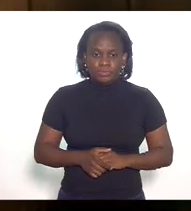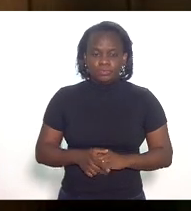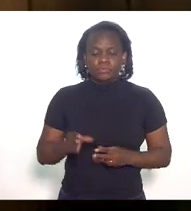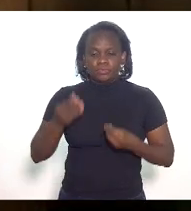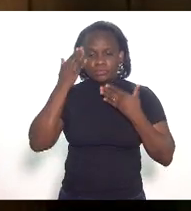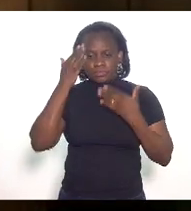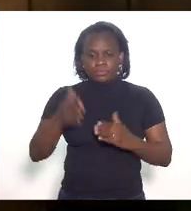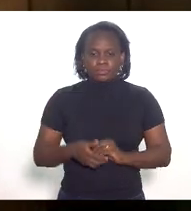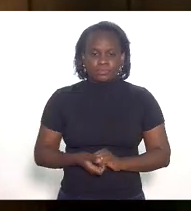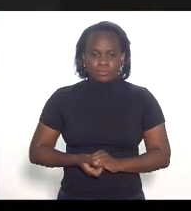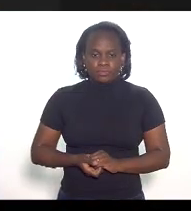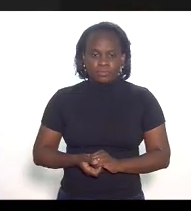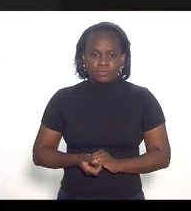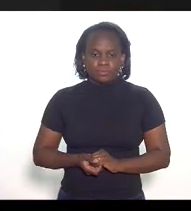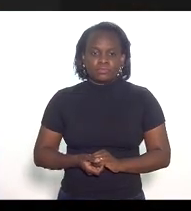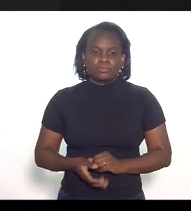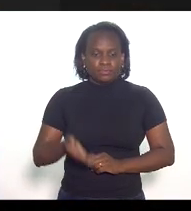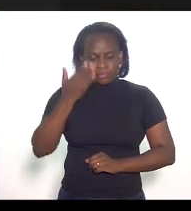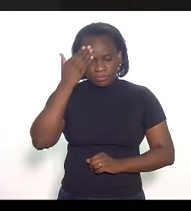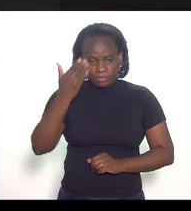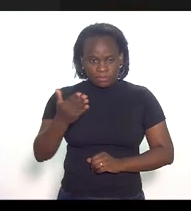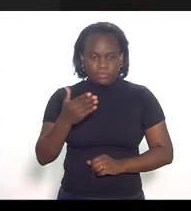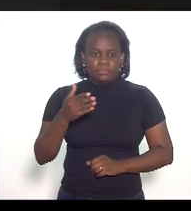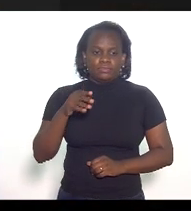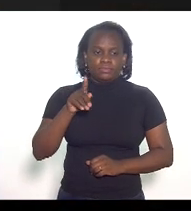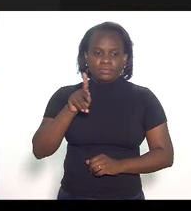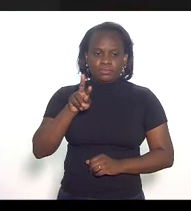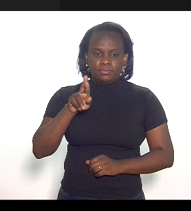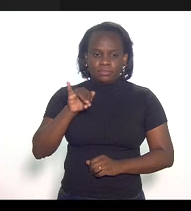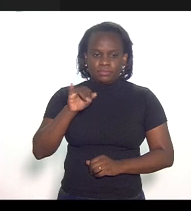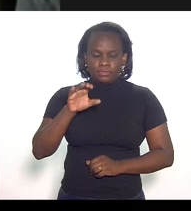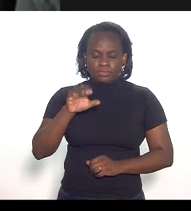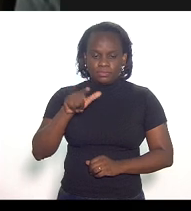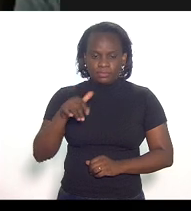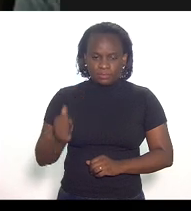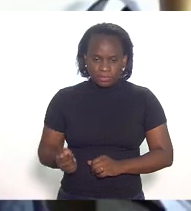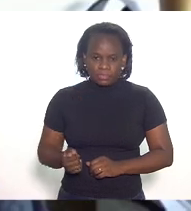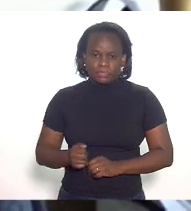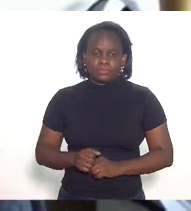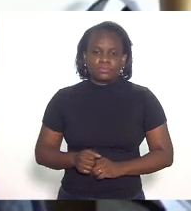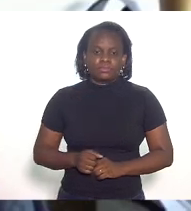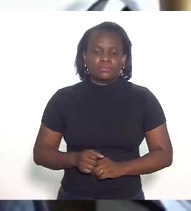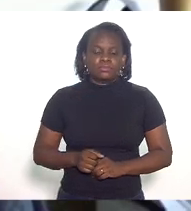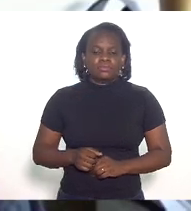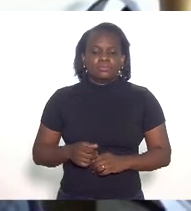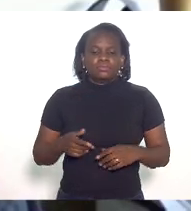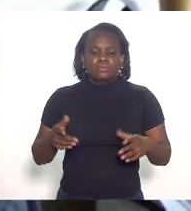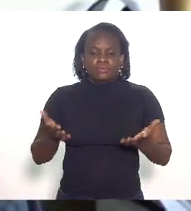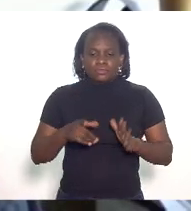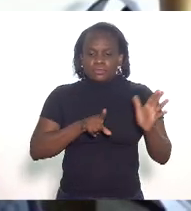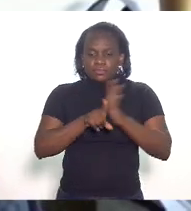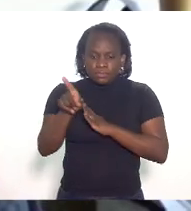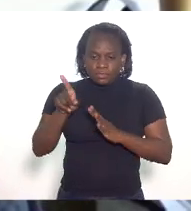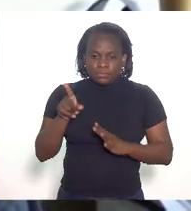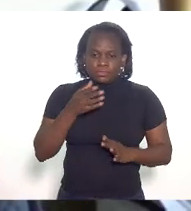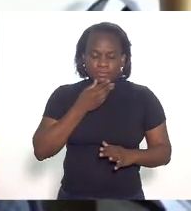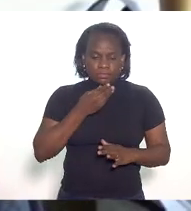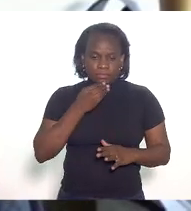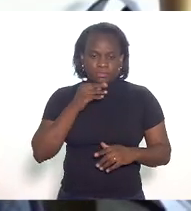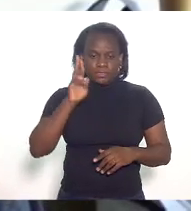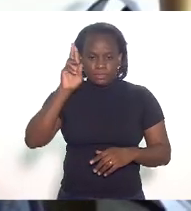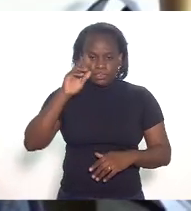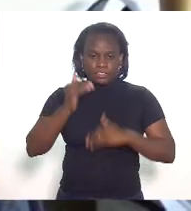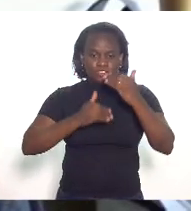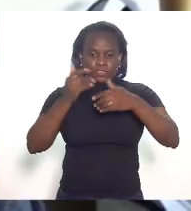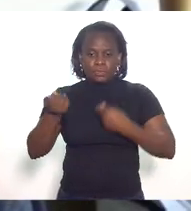muito obrigada agradeço doutora Priscila arguo ao representante do desenvolvimento